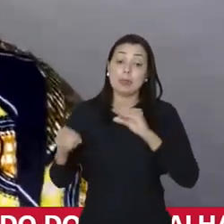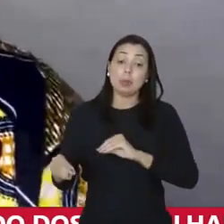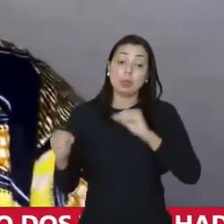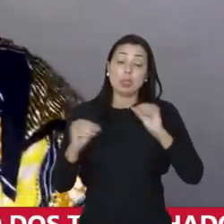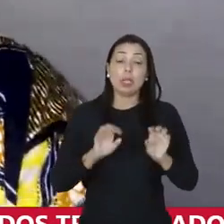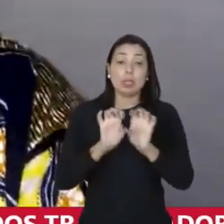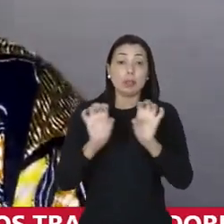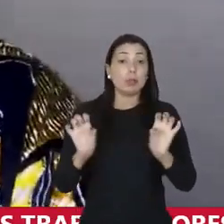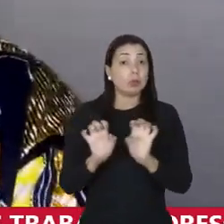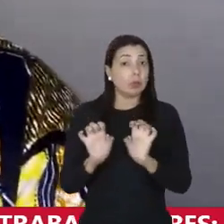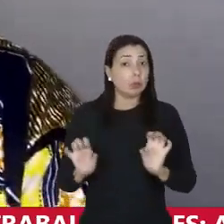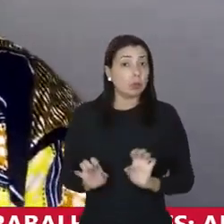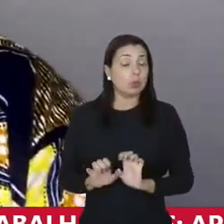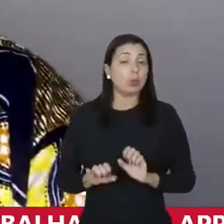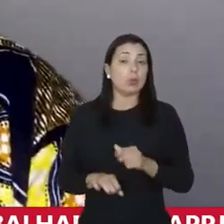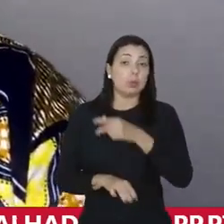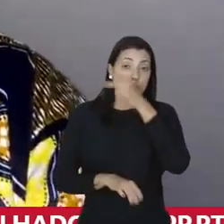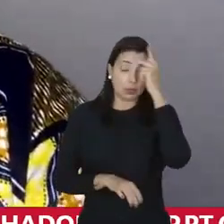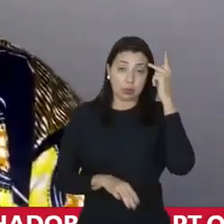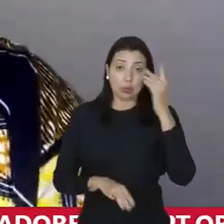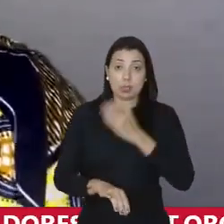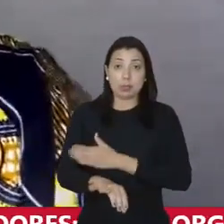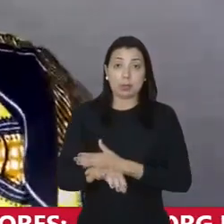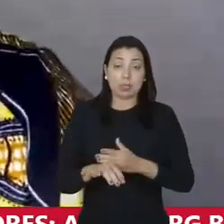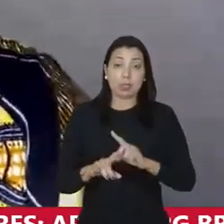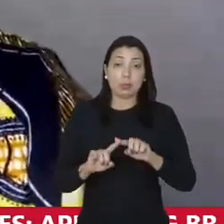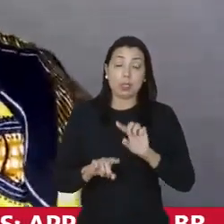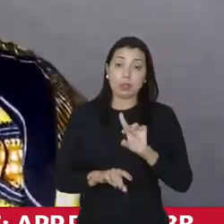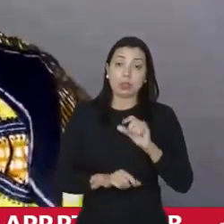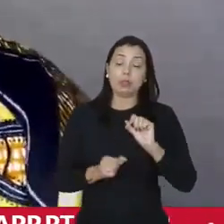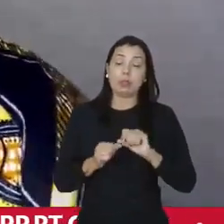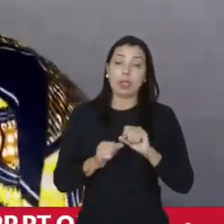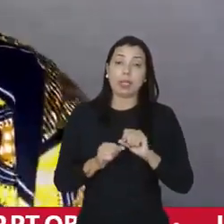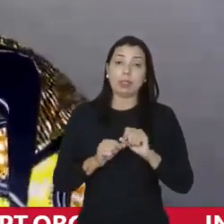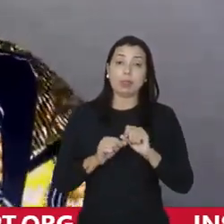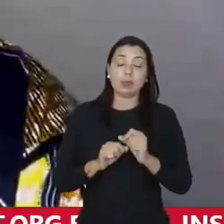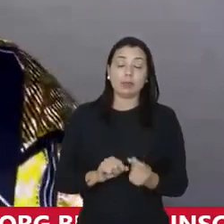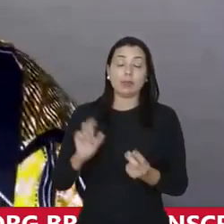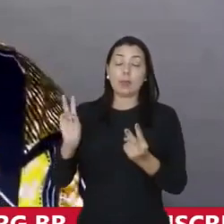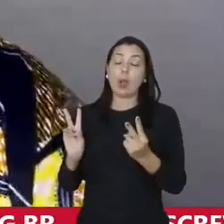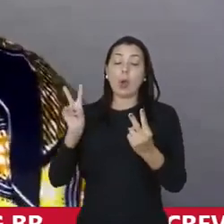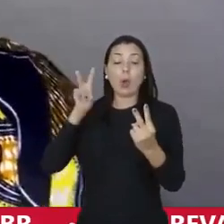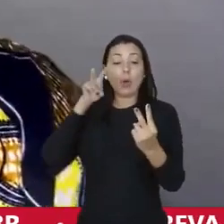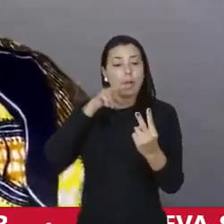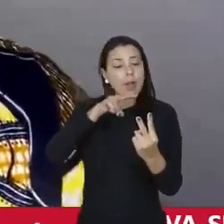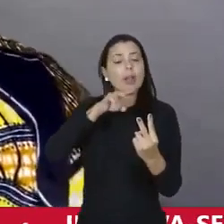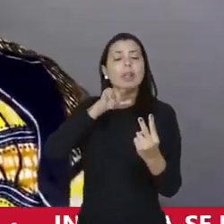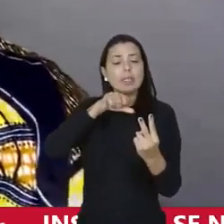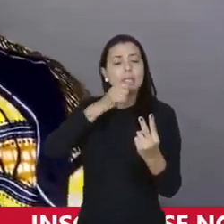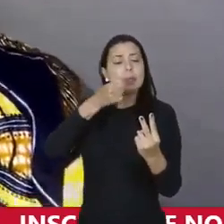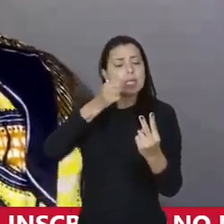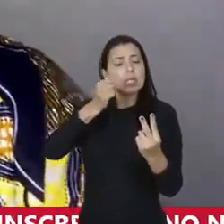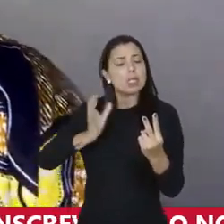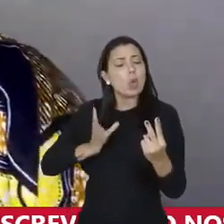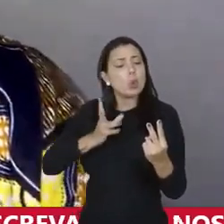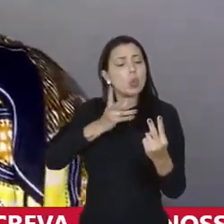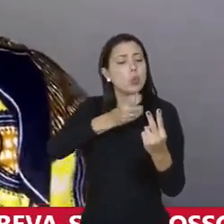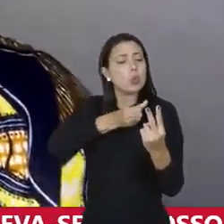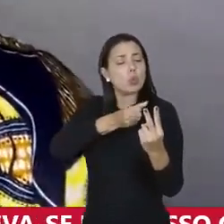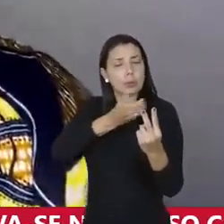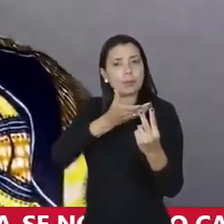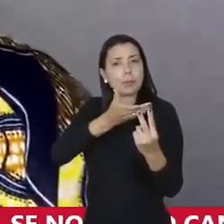estruturalmente porque é ocupado por pessoas brancas. Mas a gente só faz isso olhando nos olhos dos nossos e dizendo a gente precisa ocupar tudo